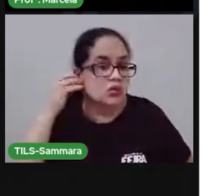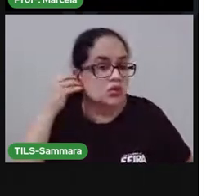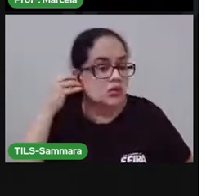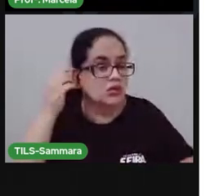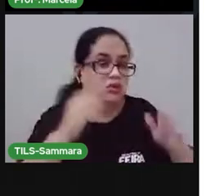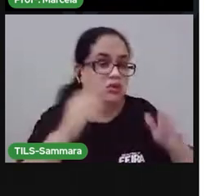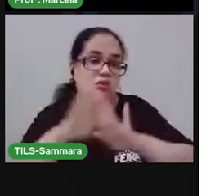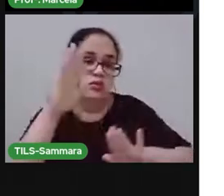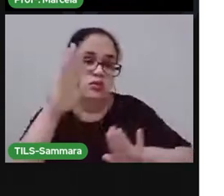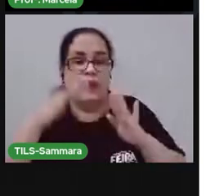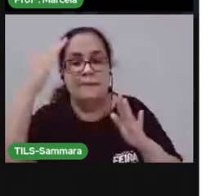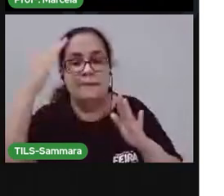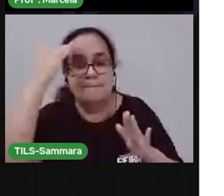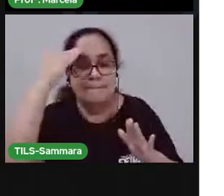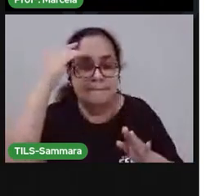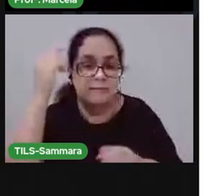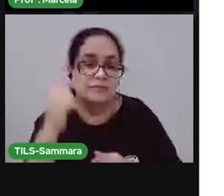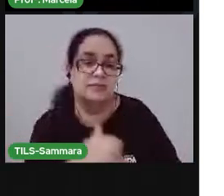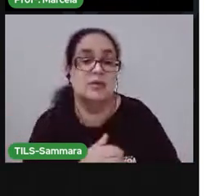dos pensamentos.